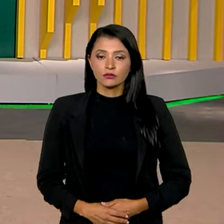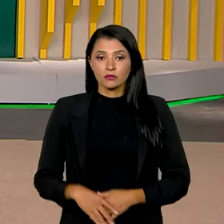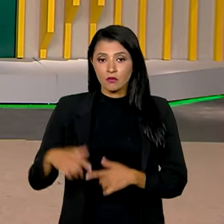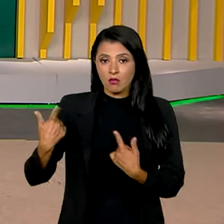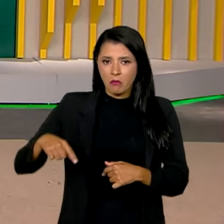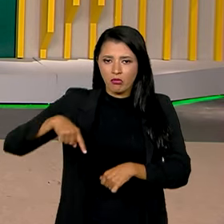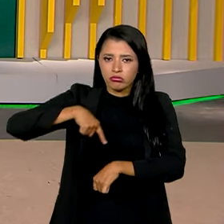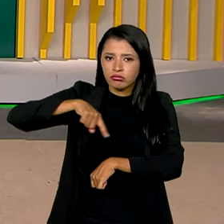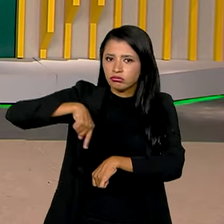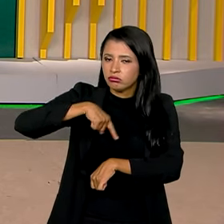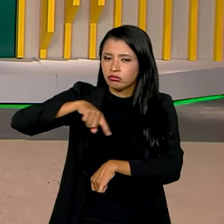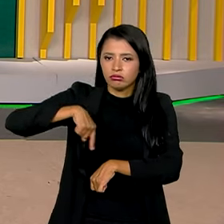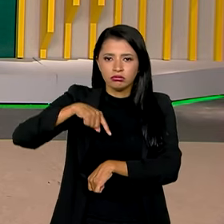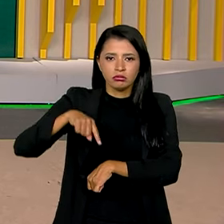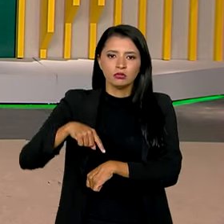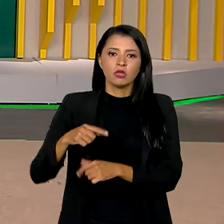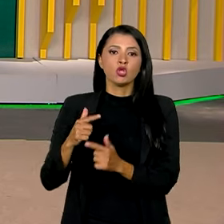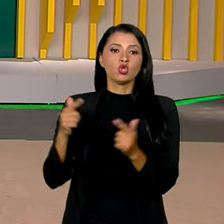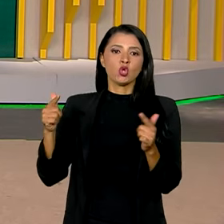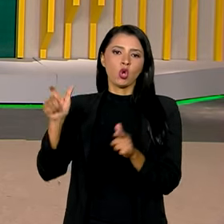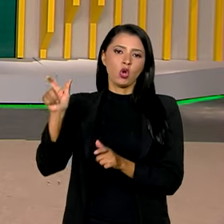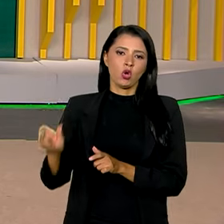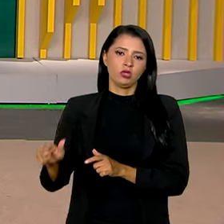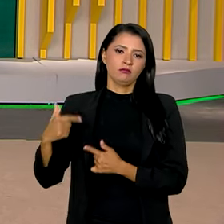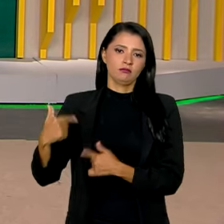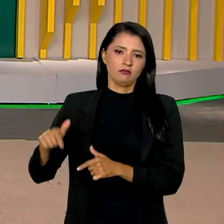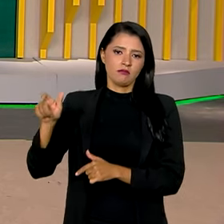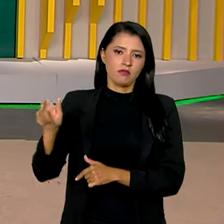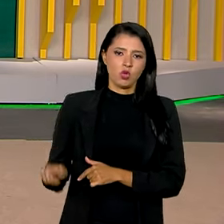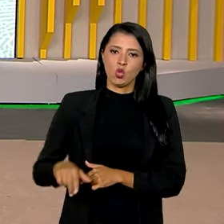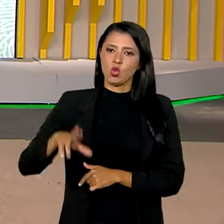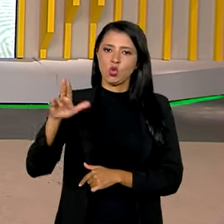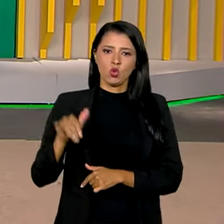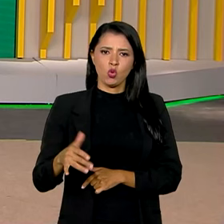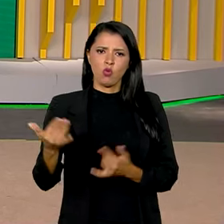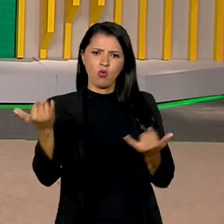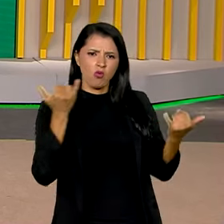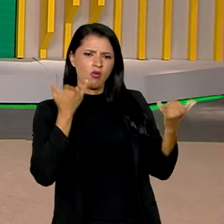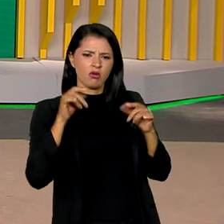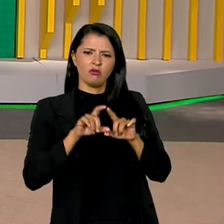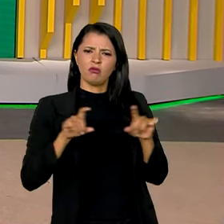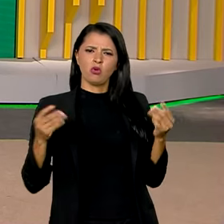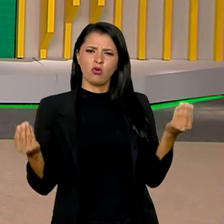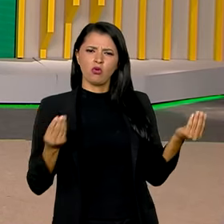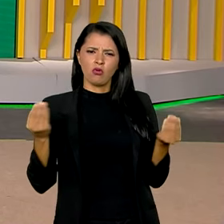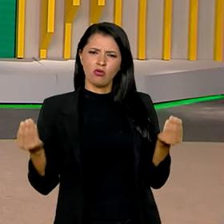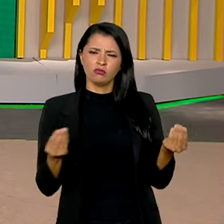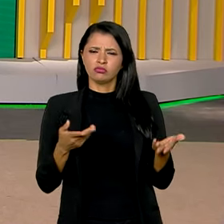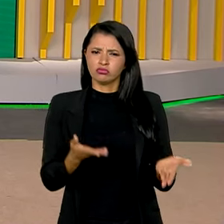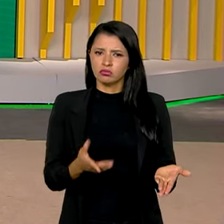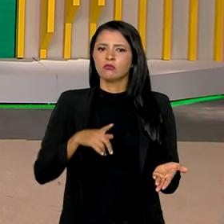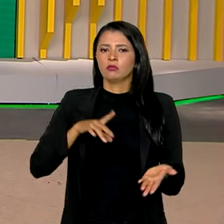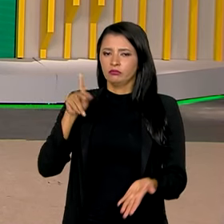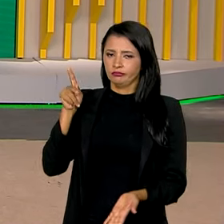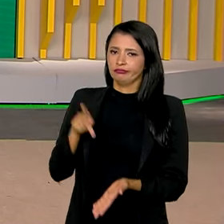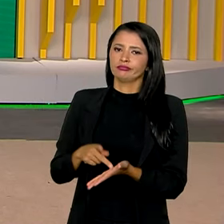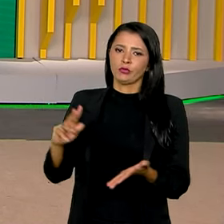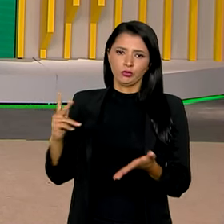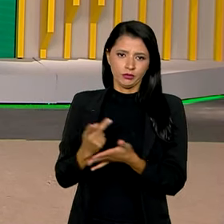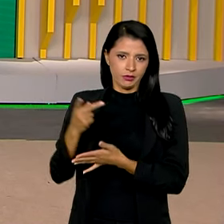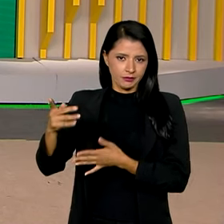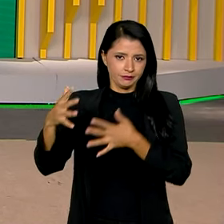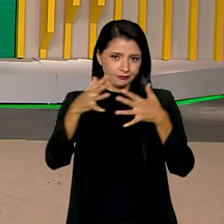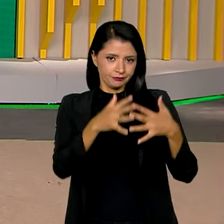Jornadas exaustivas. Sorte do trabalhador que nunca ouviu essa expressão. Mas é uma realidade que os